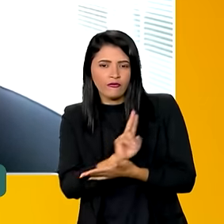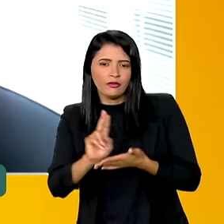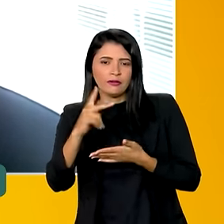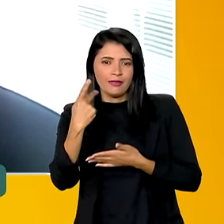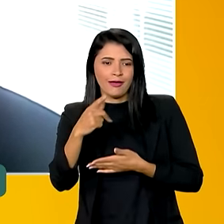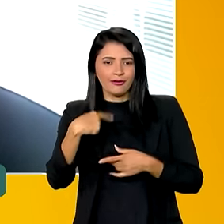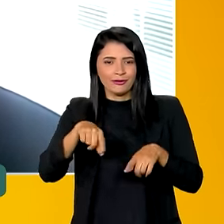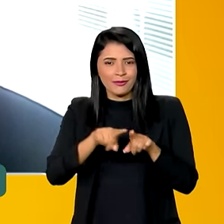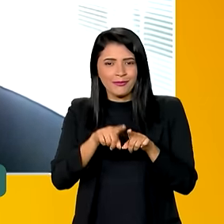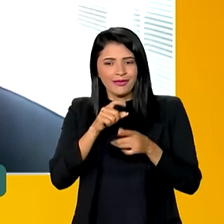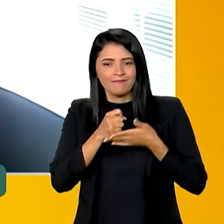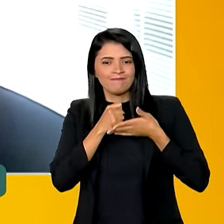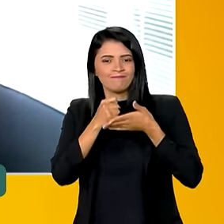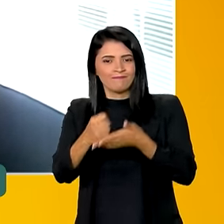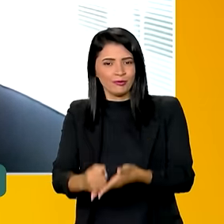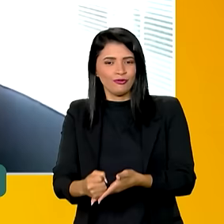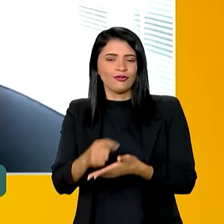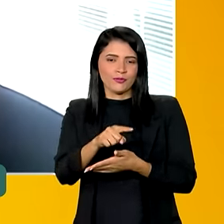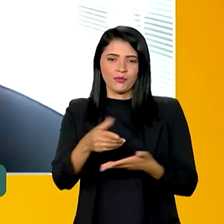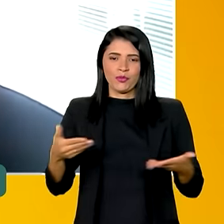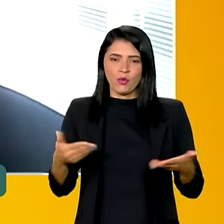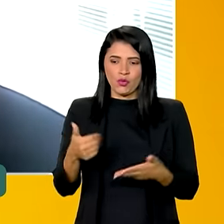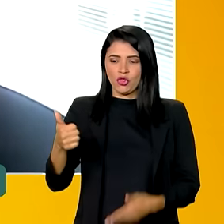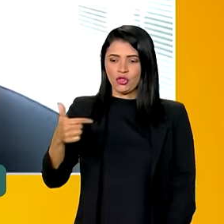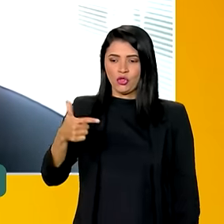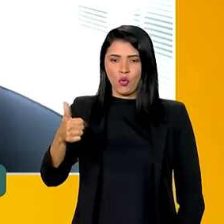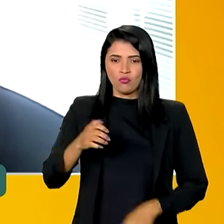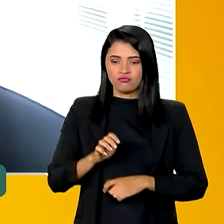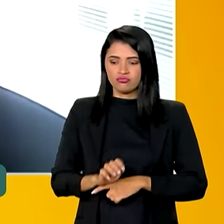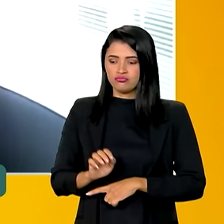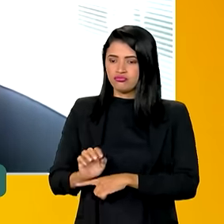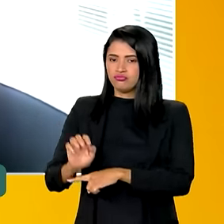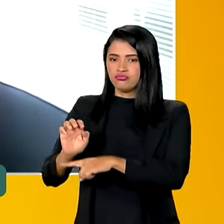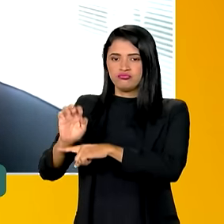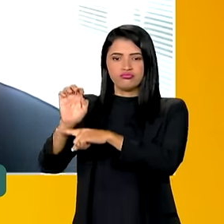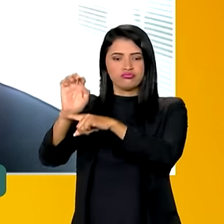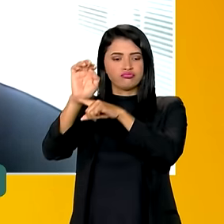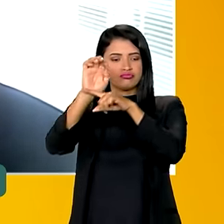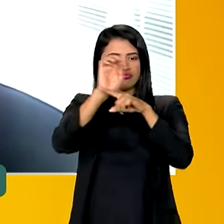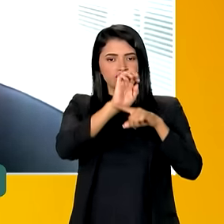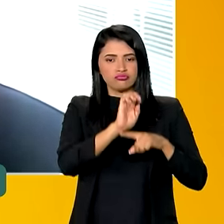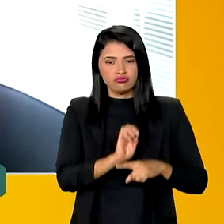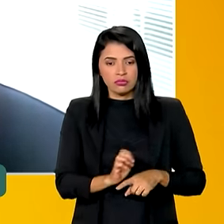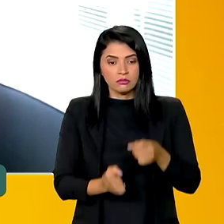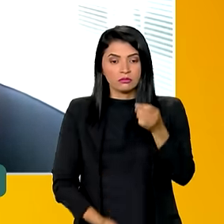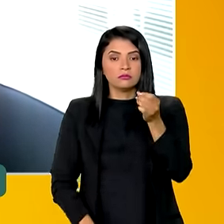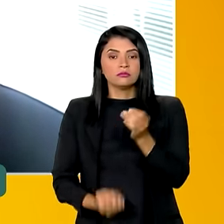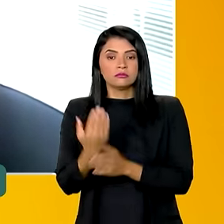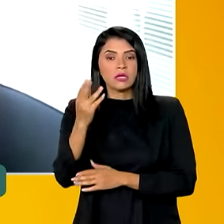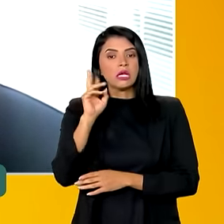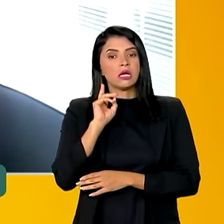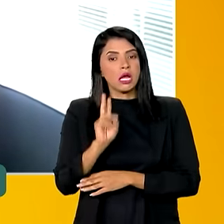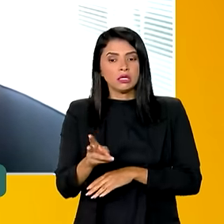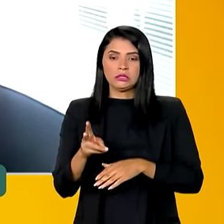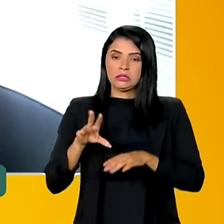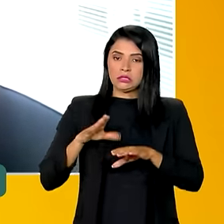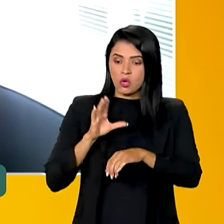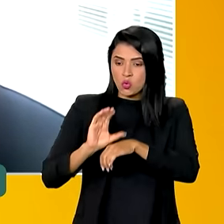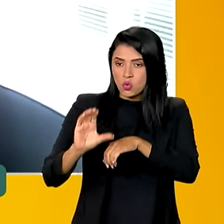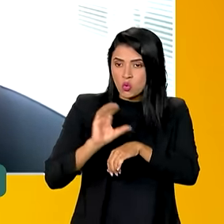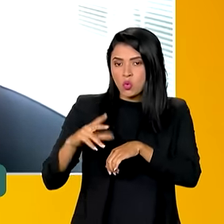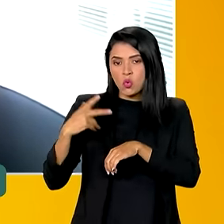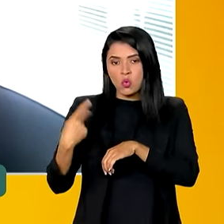públicas em, hoje, 12 estados do Brasil para a formação continuada dos